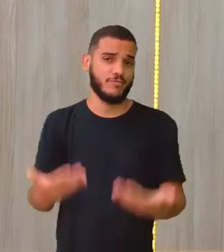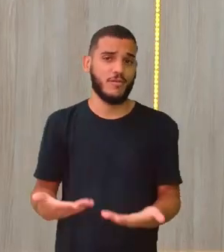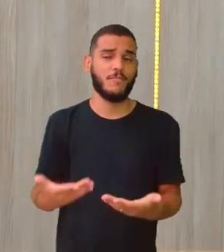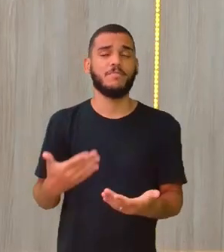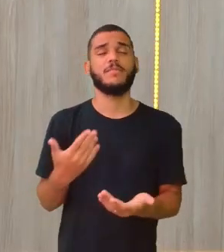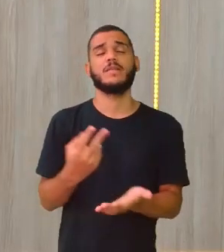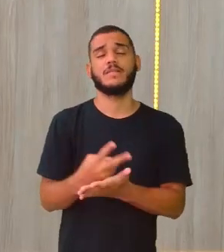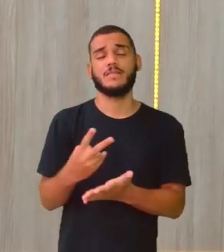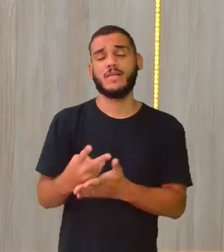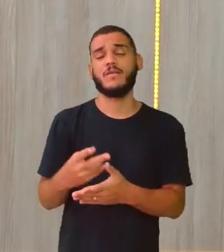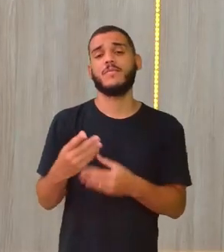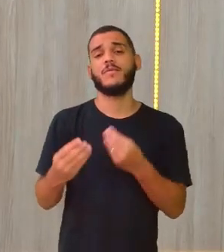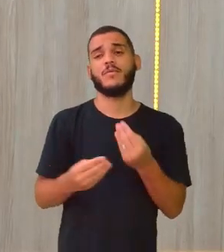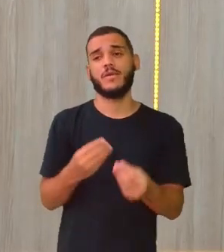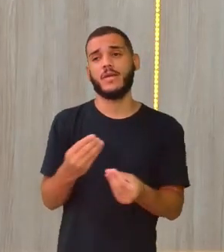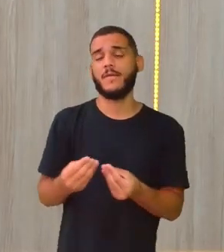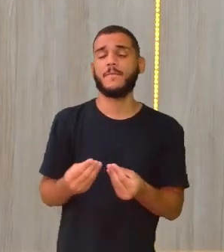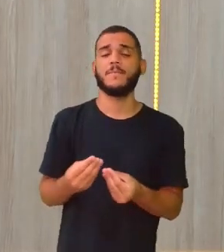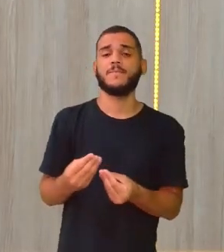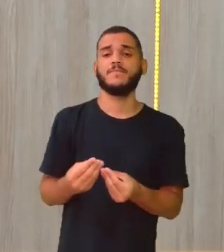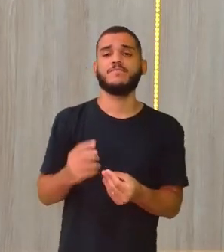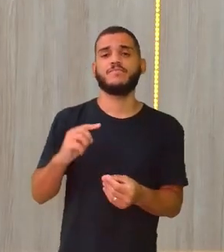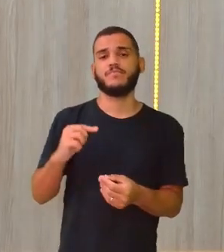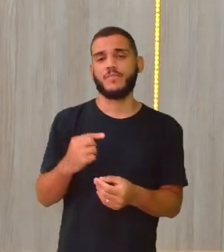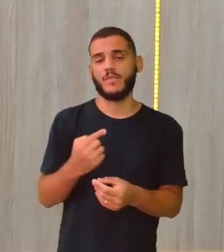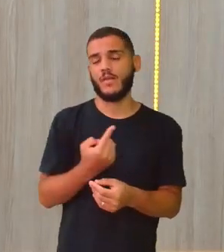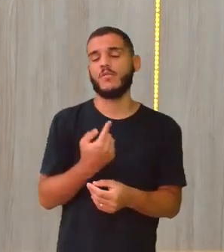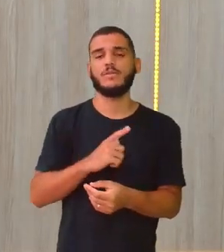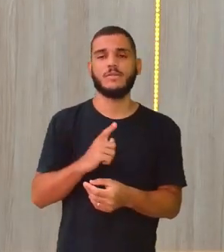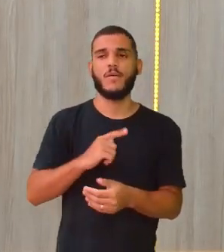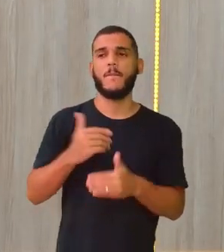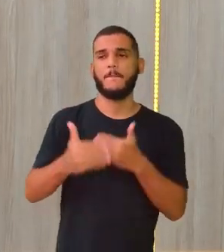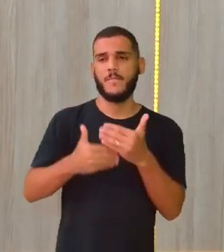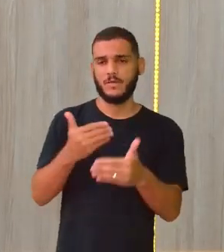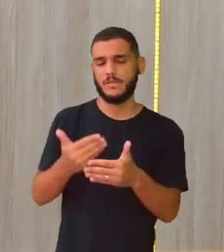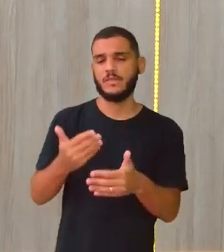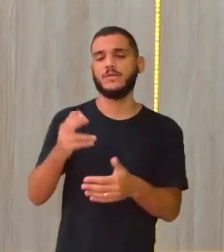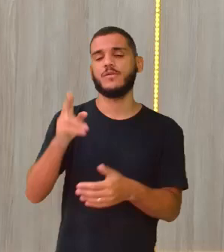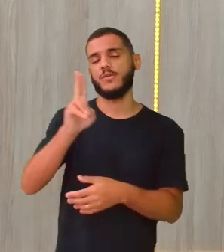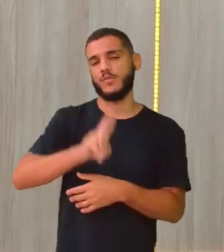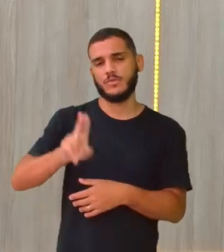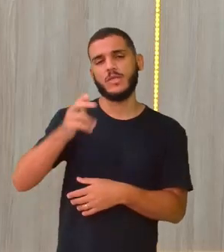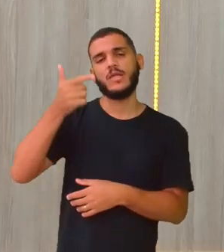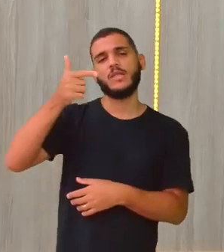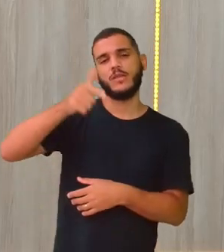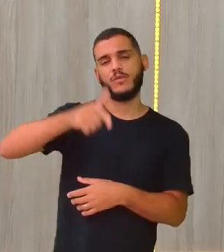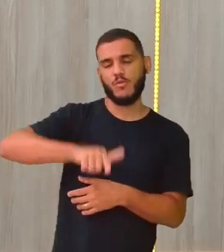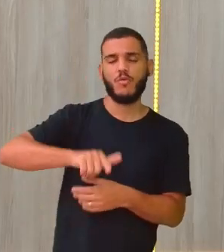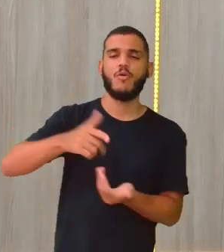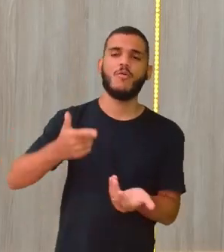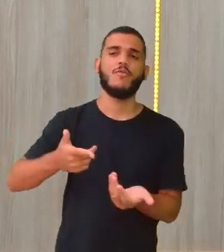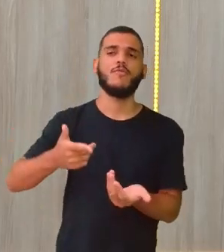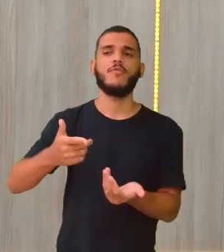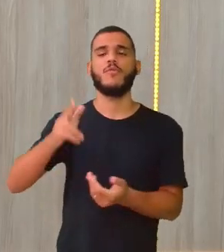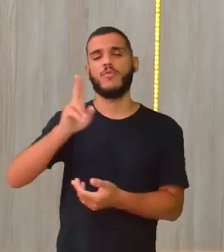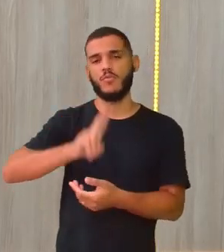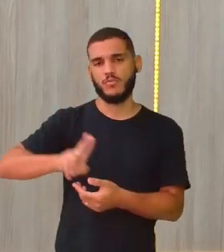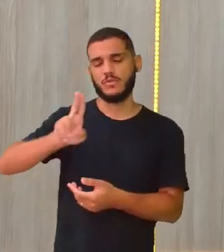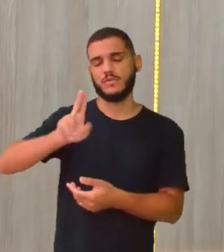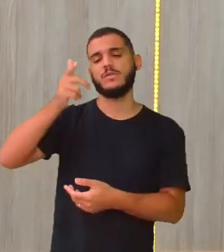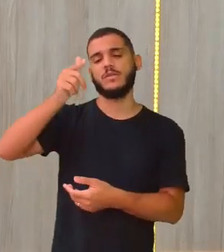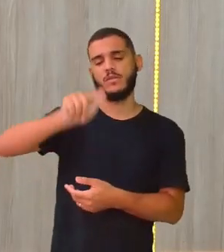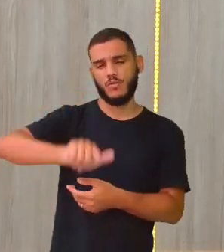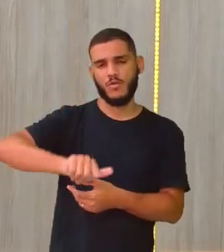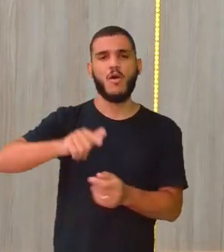descartar, se a gente puder reutilizar, reaproveitar, aí o meu ambiente agradece, né?